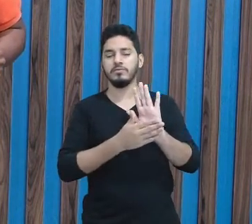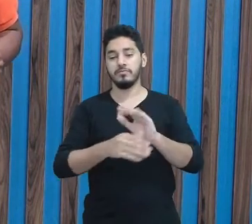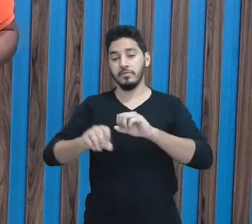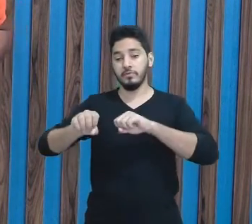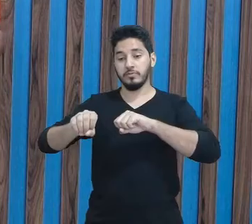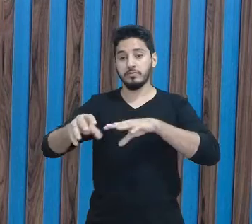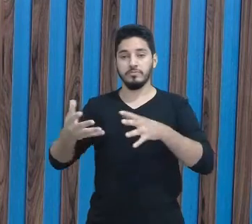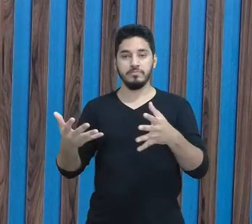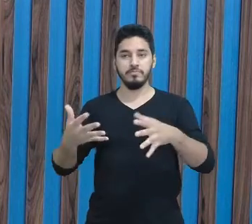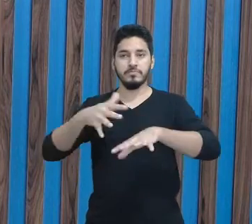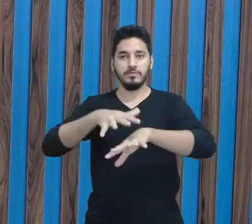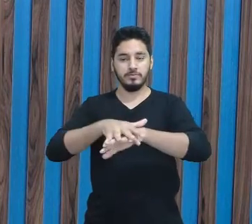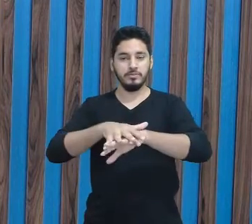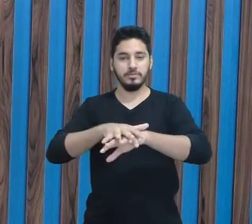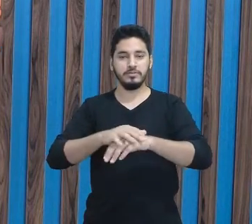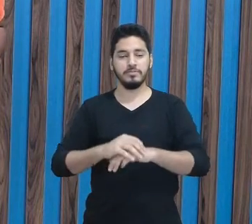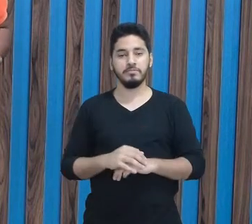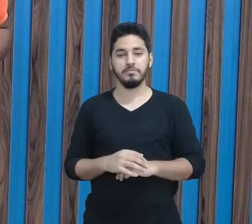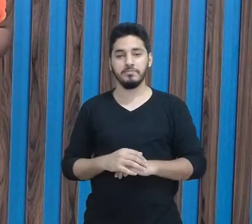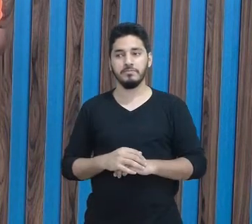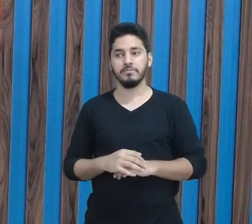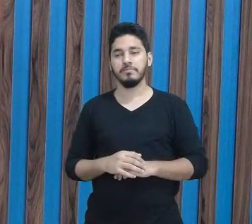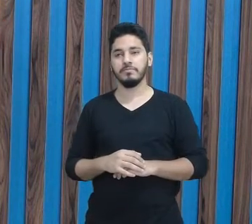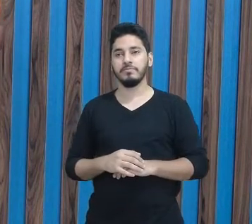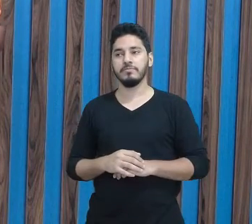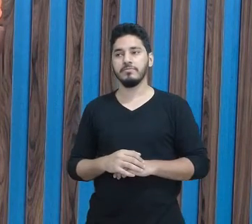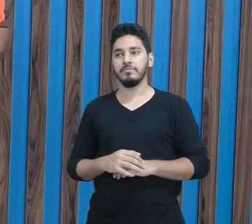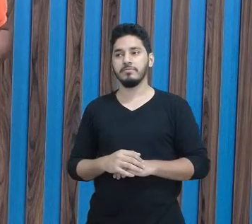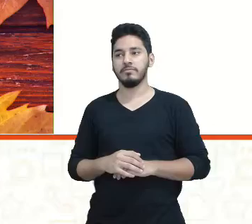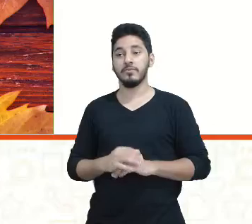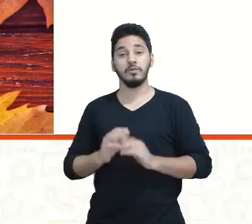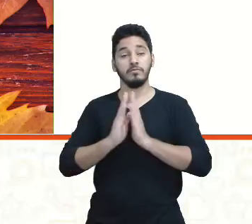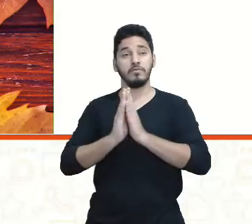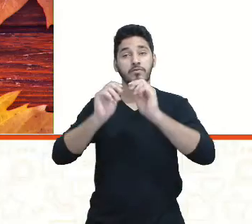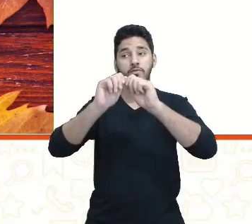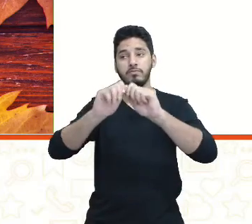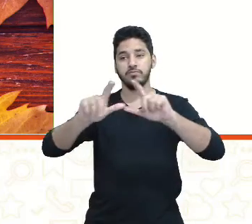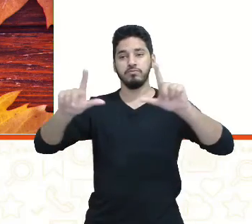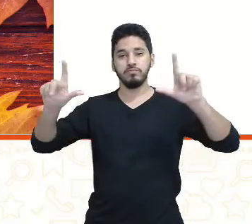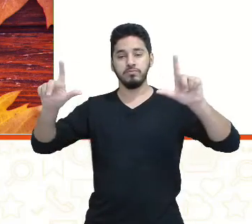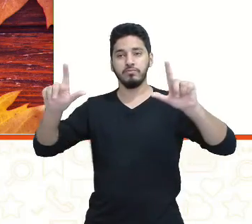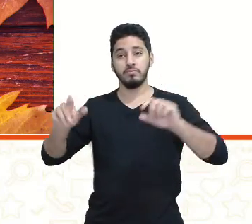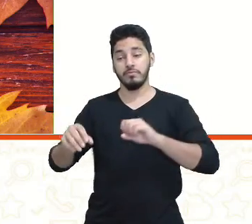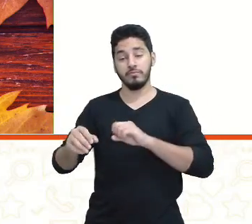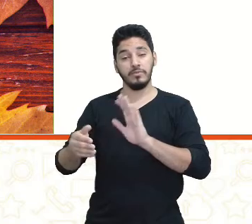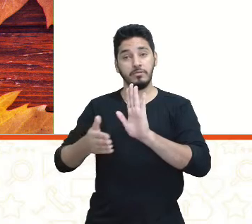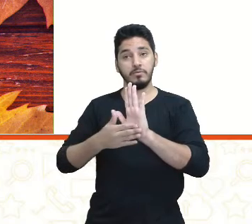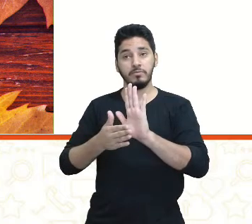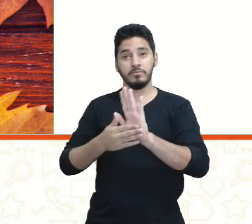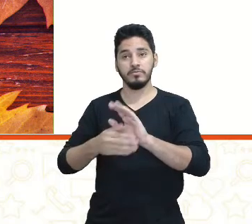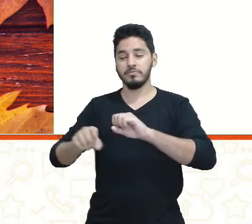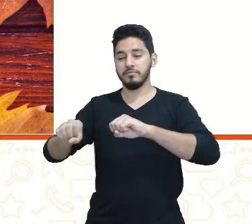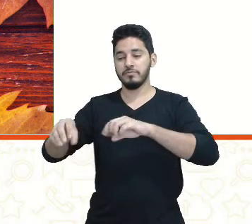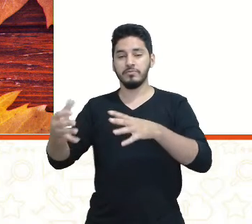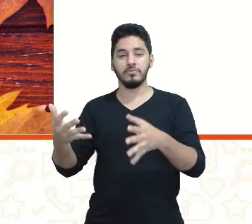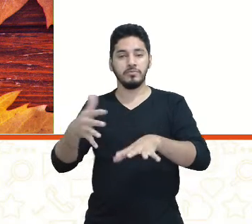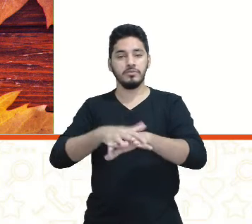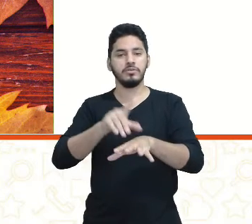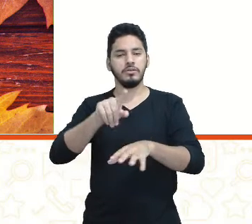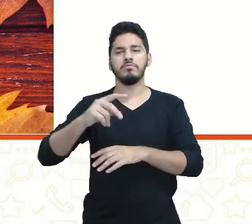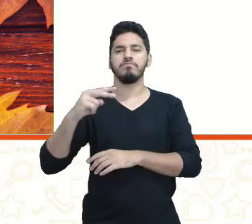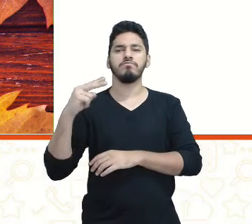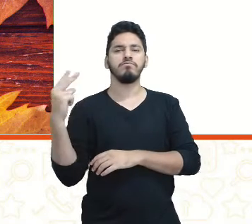educação inclusiva, abre aí um pouquinho a tela, por gentileza. A proposta da educação inclusiva é